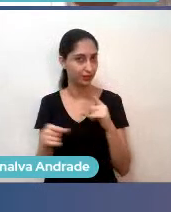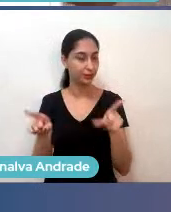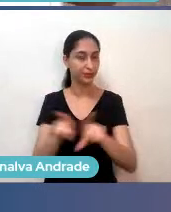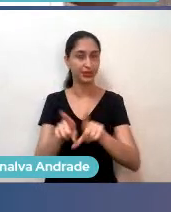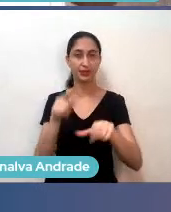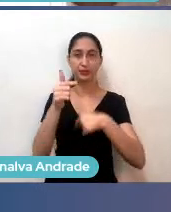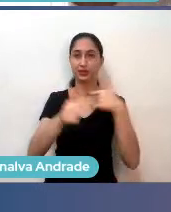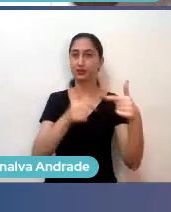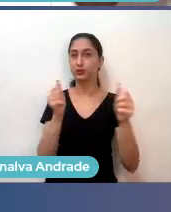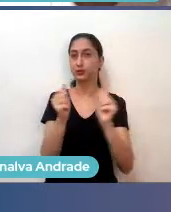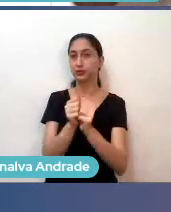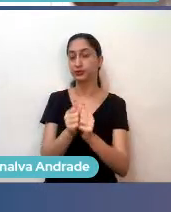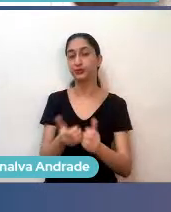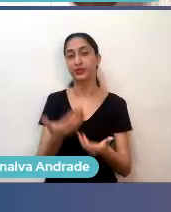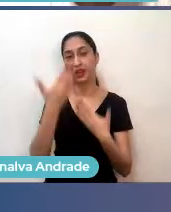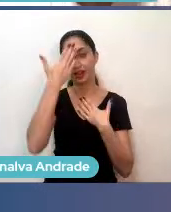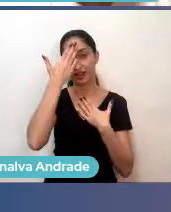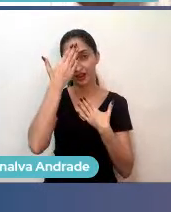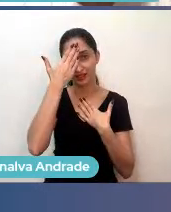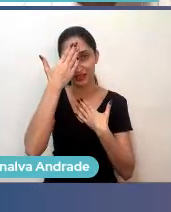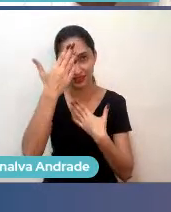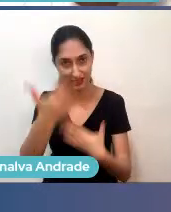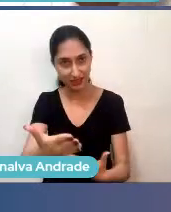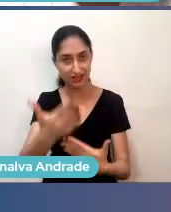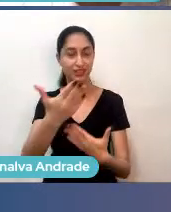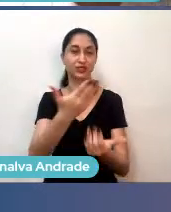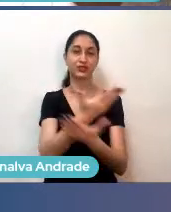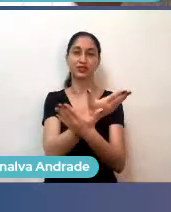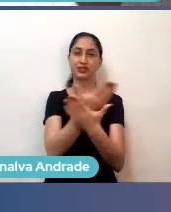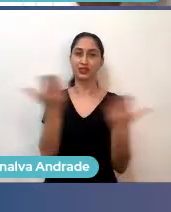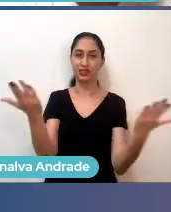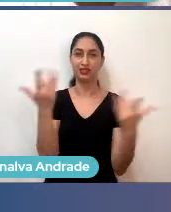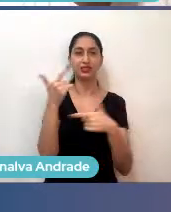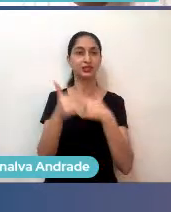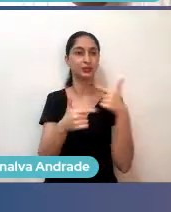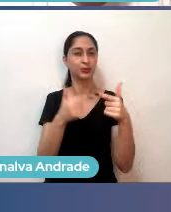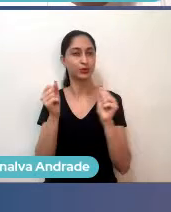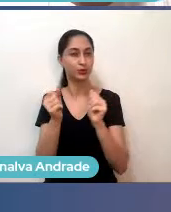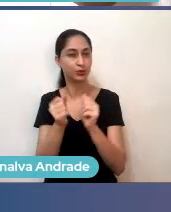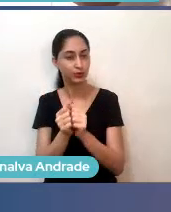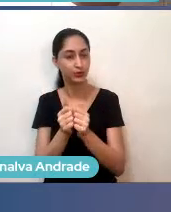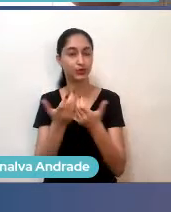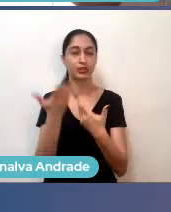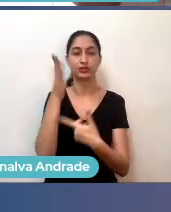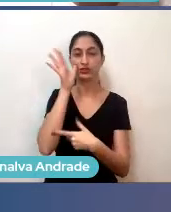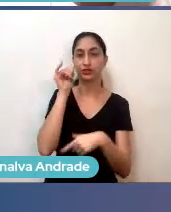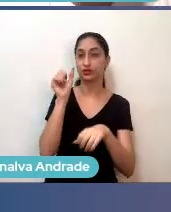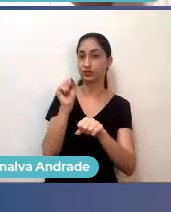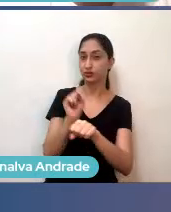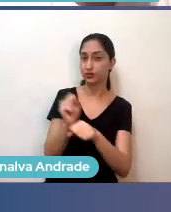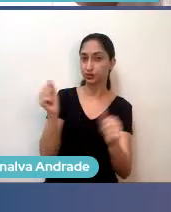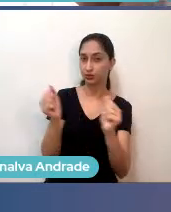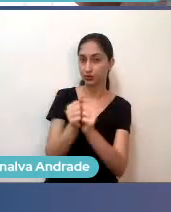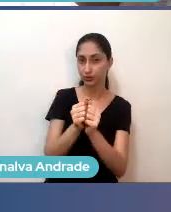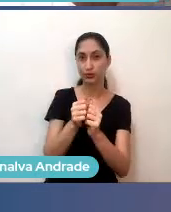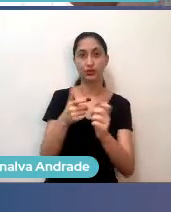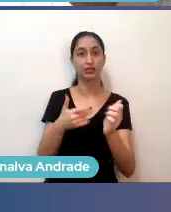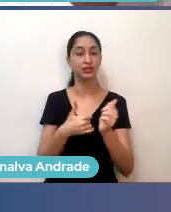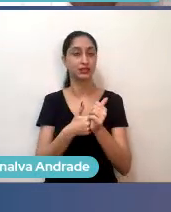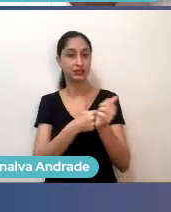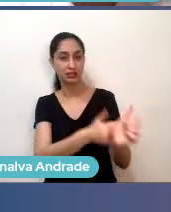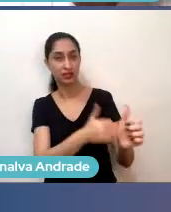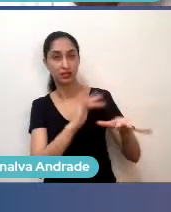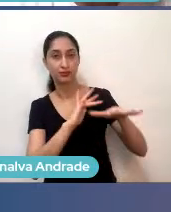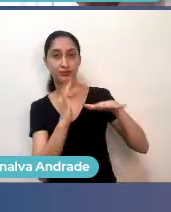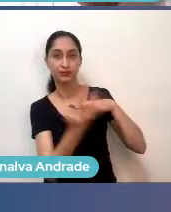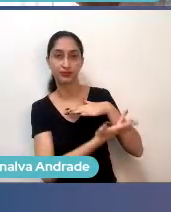E é isso, galera, queria agradecer vocês aqui por estarem com a gente, agradecer vocês por estarem assistindo aí com a gente, segue as nossas redes sociais, deixei ali a da B Startups,